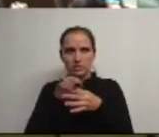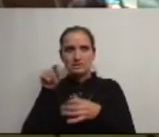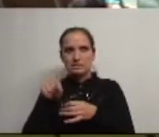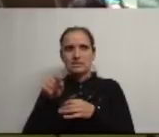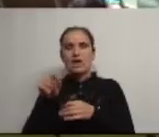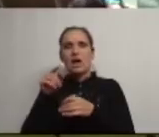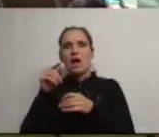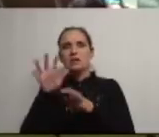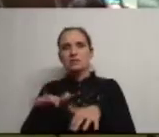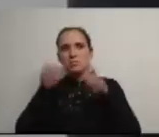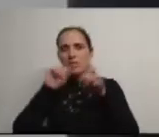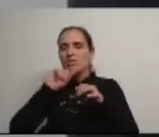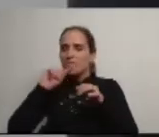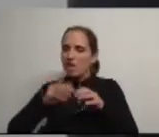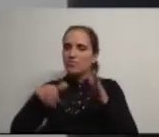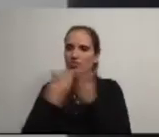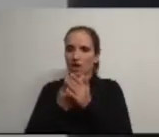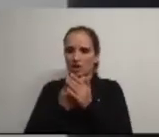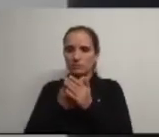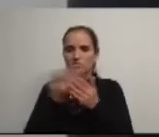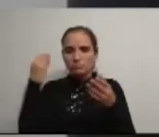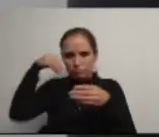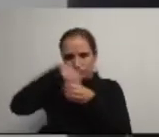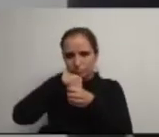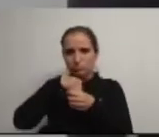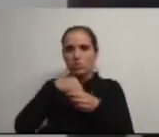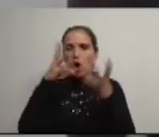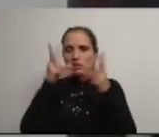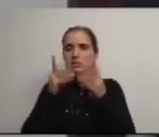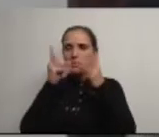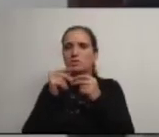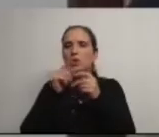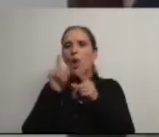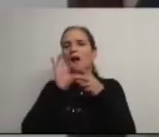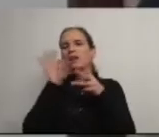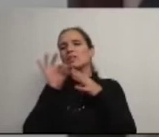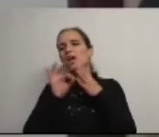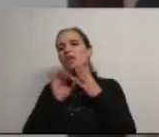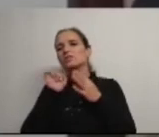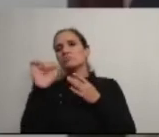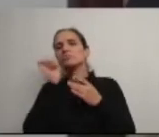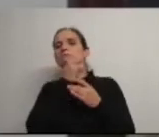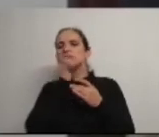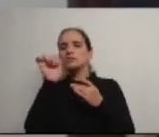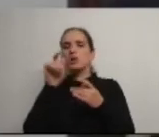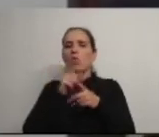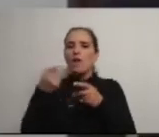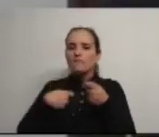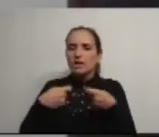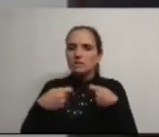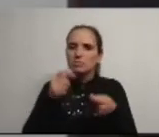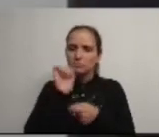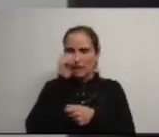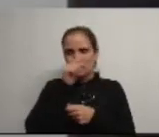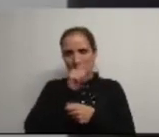Assembleia deveria submeter ao Executivo para inclusão no orçamento sem estar sujeito aos critérios deste na determinação do financiamento da sua atividade